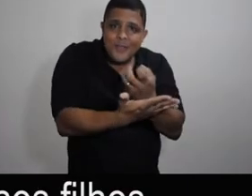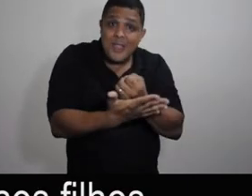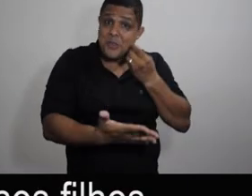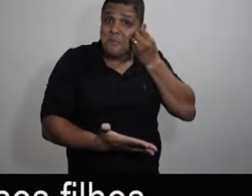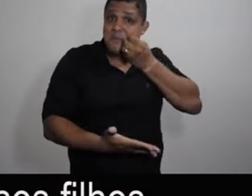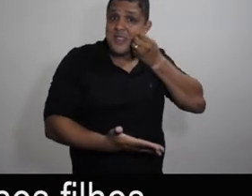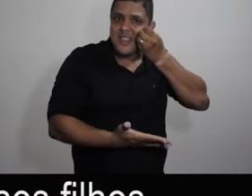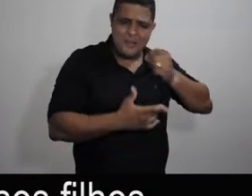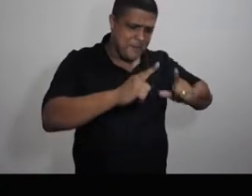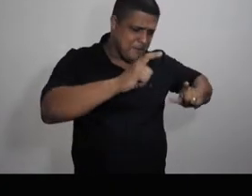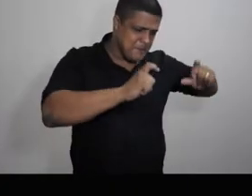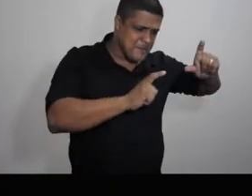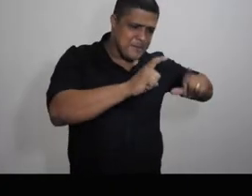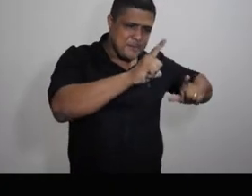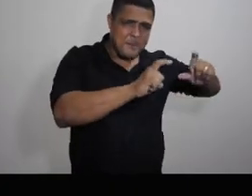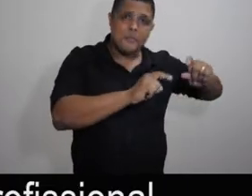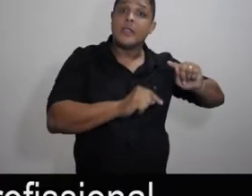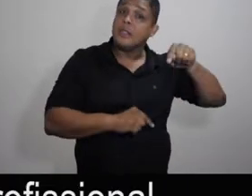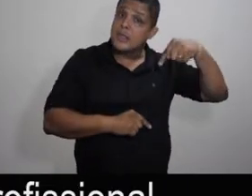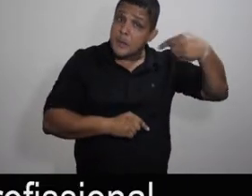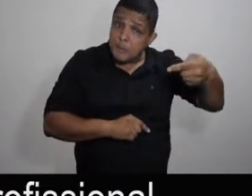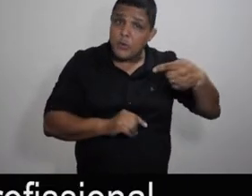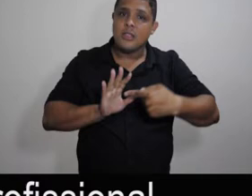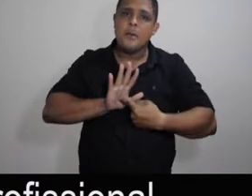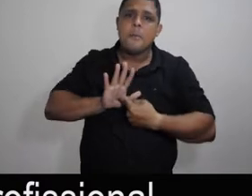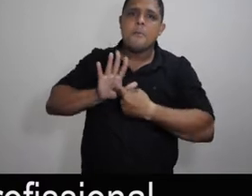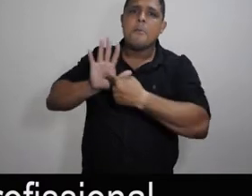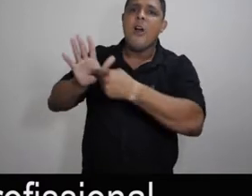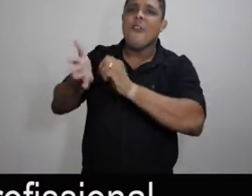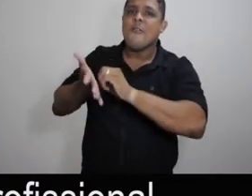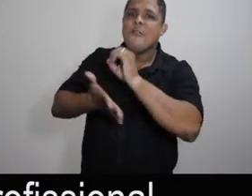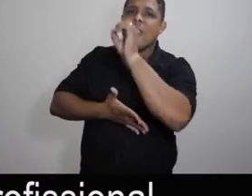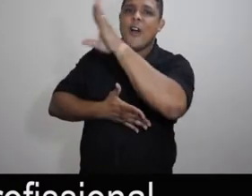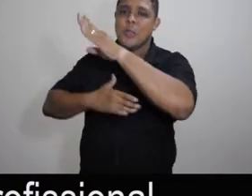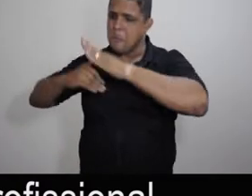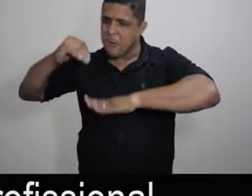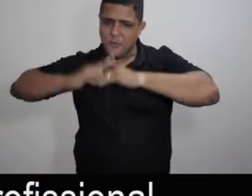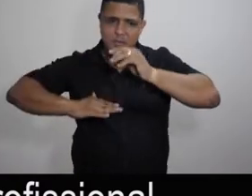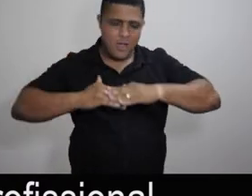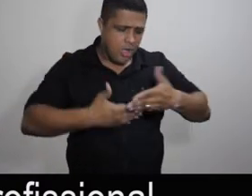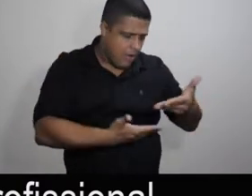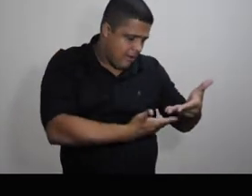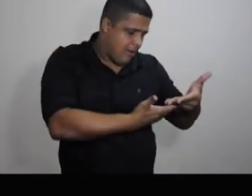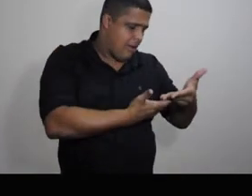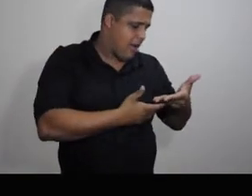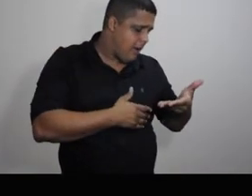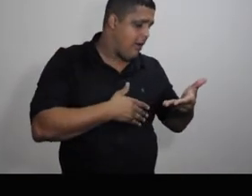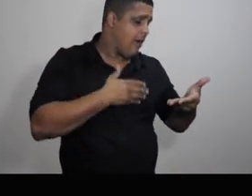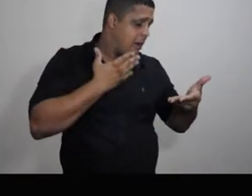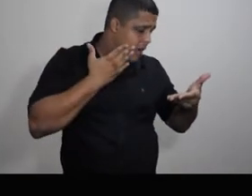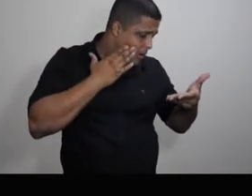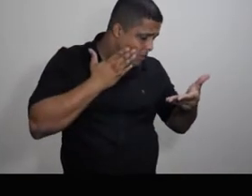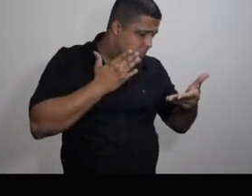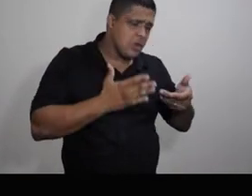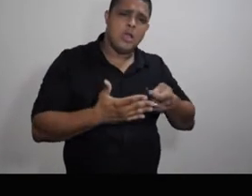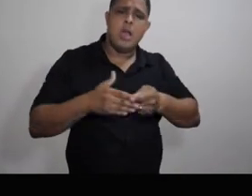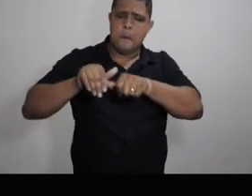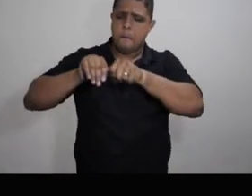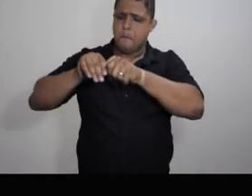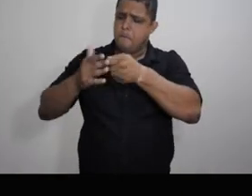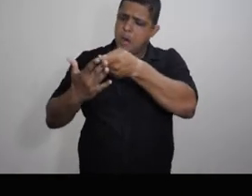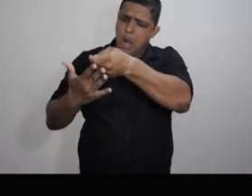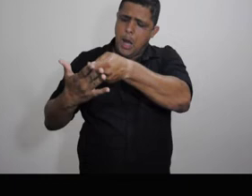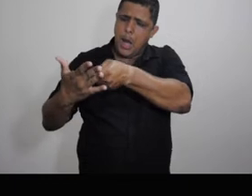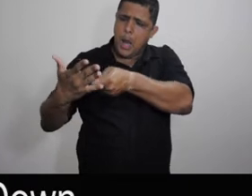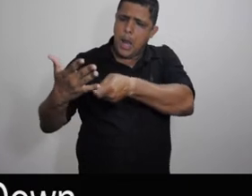que a gente faz com nossos filhos, as atividades, e depois disso a gente manda a foto para o profissional e ele devolve para a gente com um texto